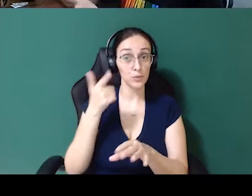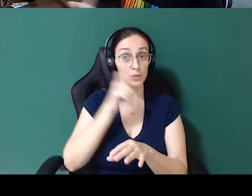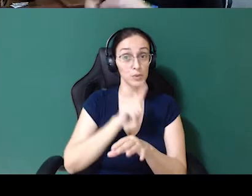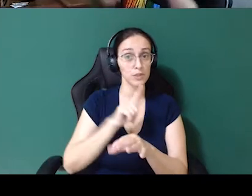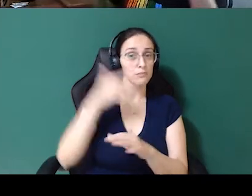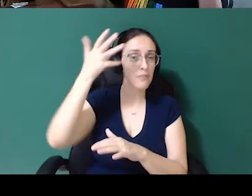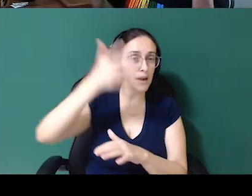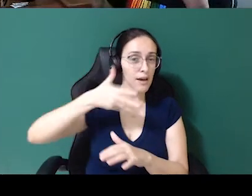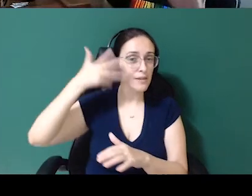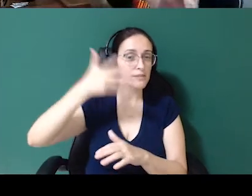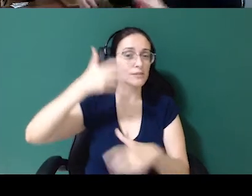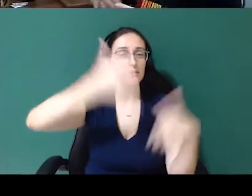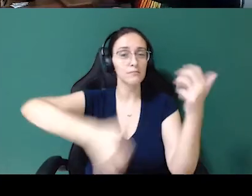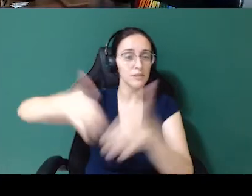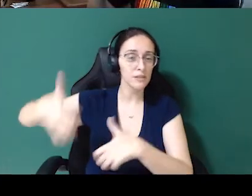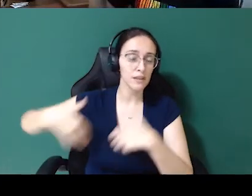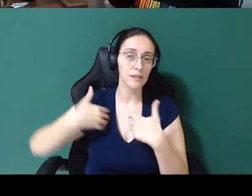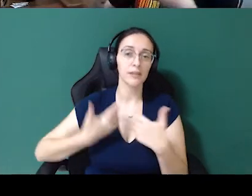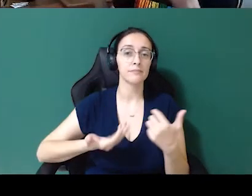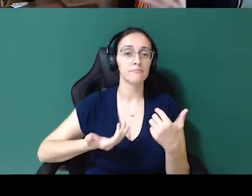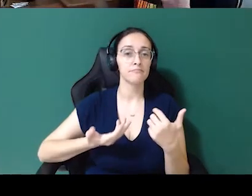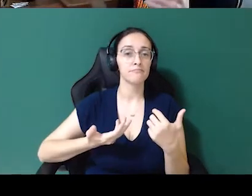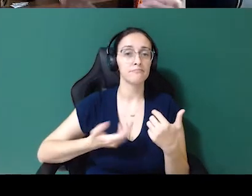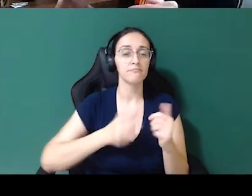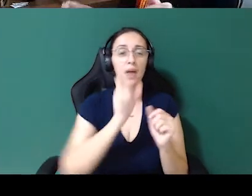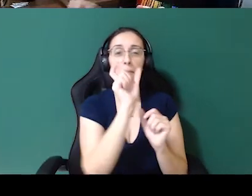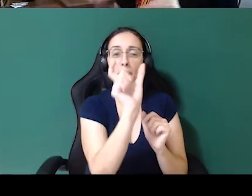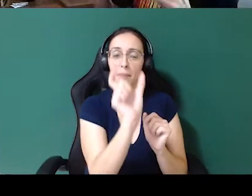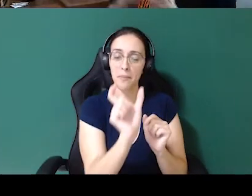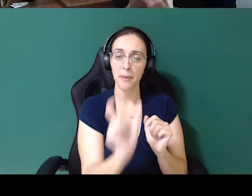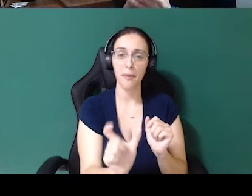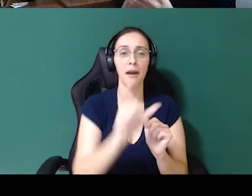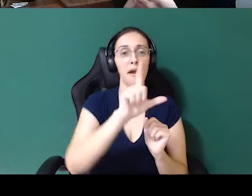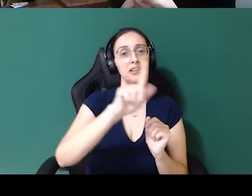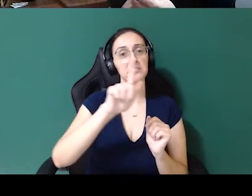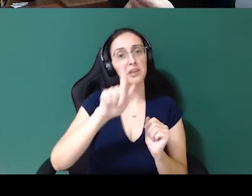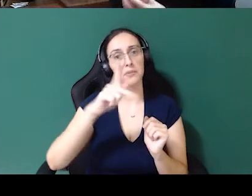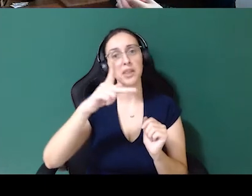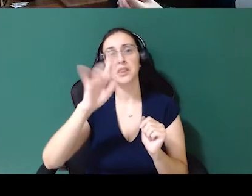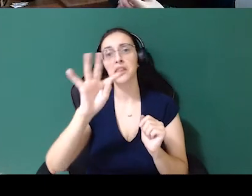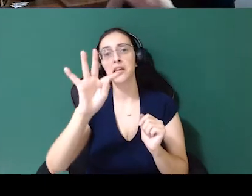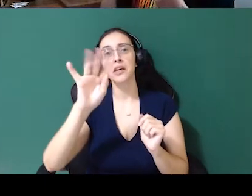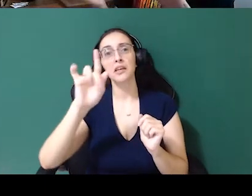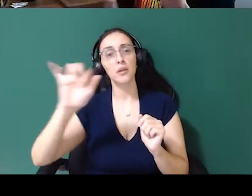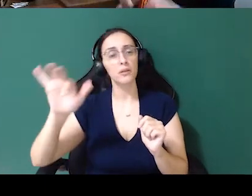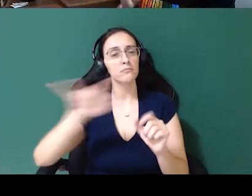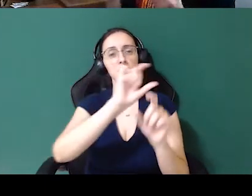gente fez uma palestra, expliquei para as pessoas as siglas do LGBT, expliquei para as pessoas frases que normalmente são